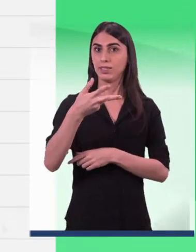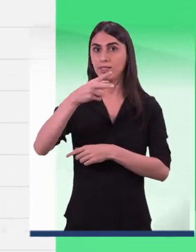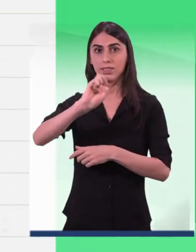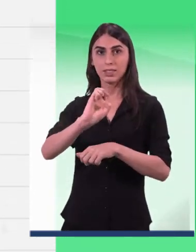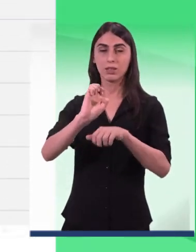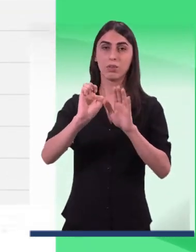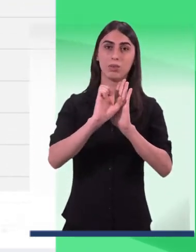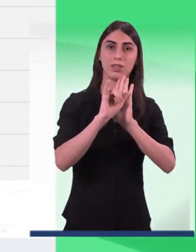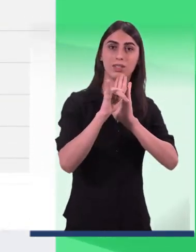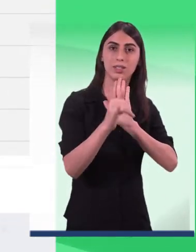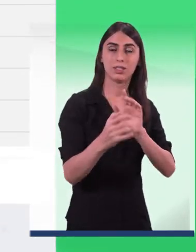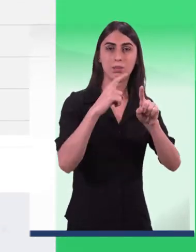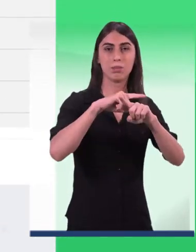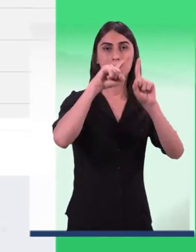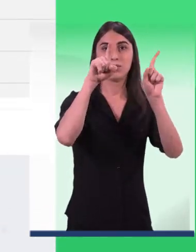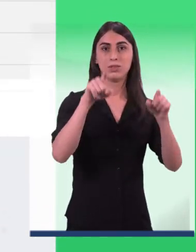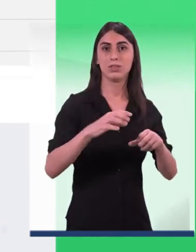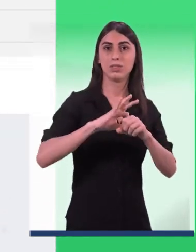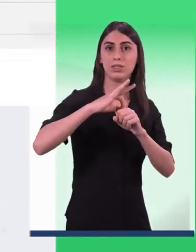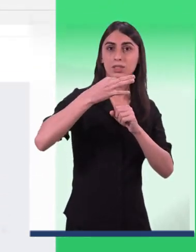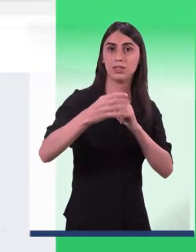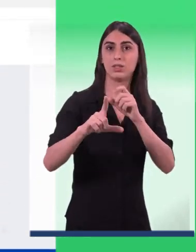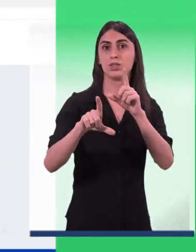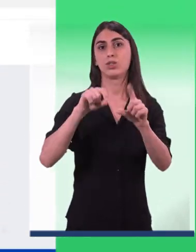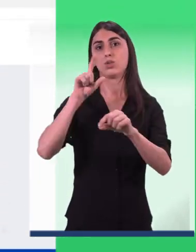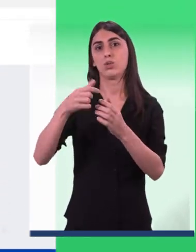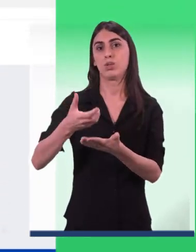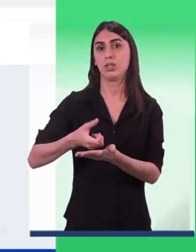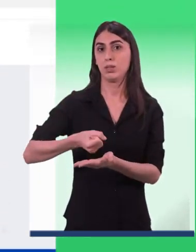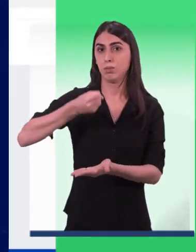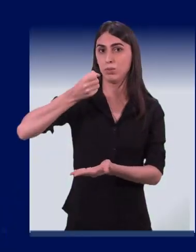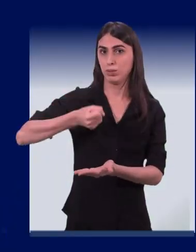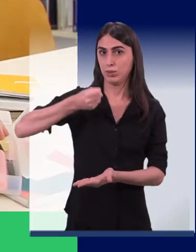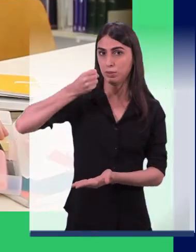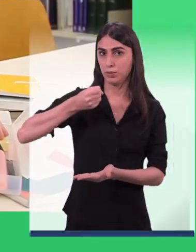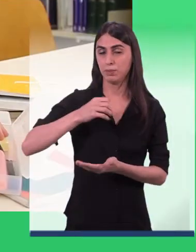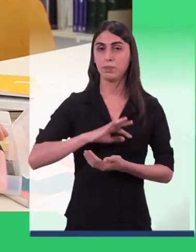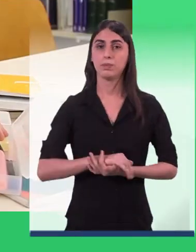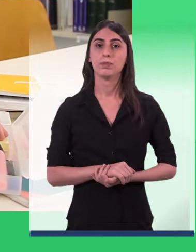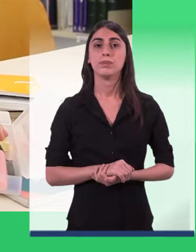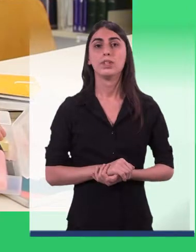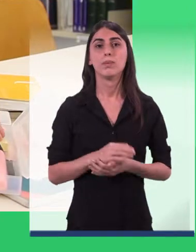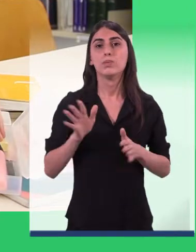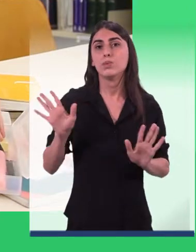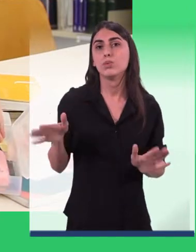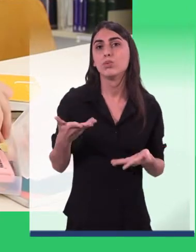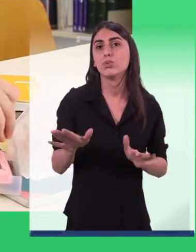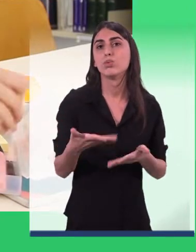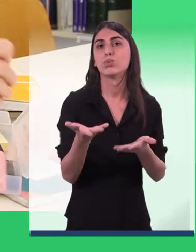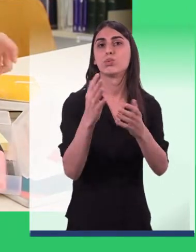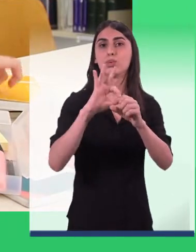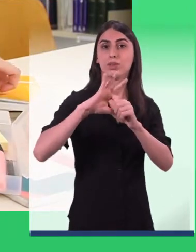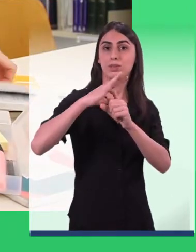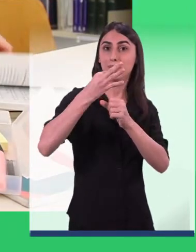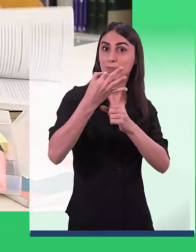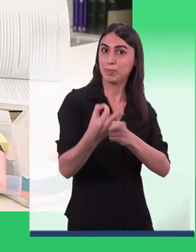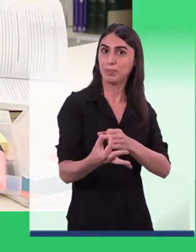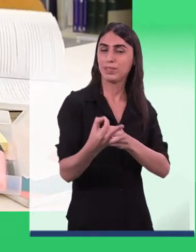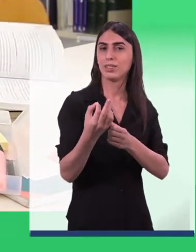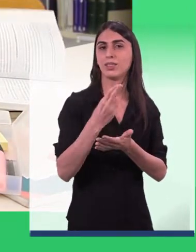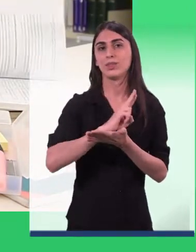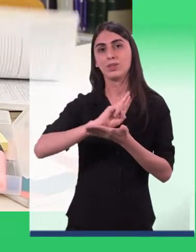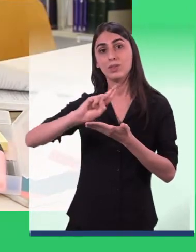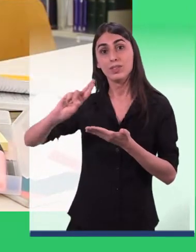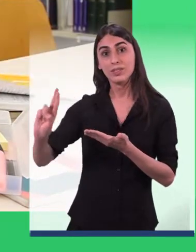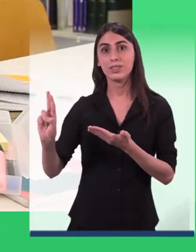editais, através dos projetos de extensão para a seleção de bolsistas. Para facilitar o fomento da extensão universitária,